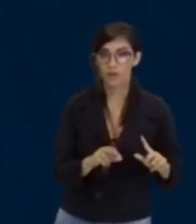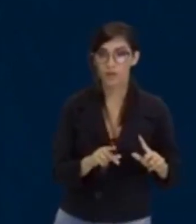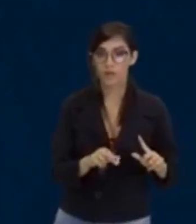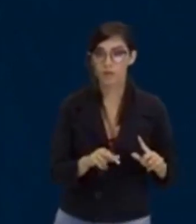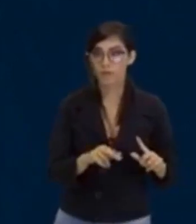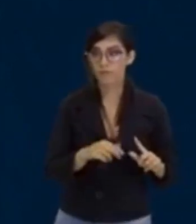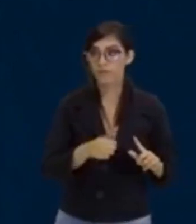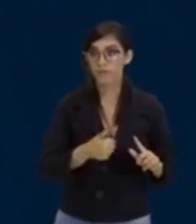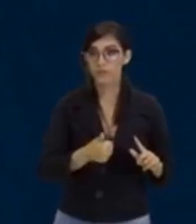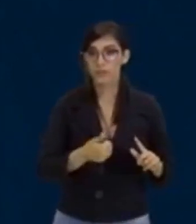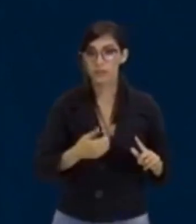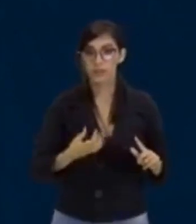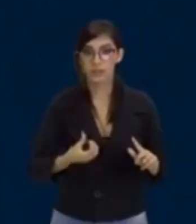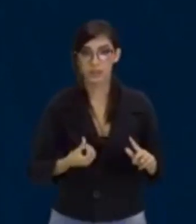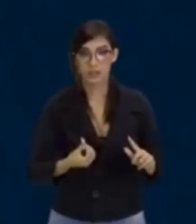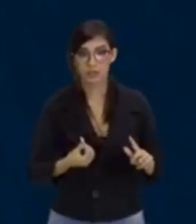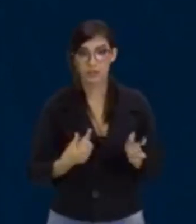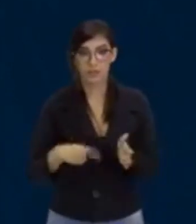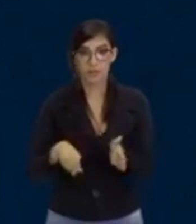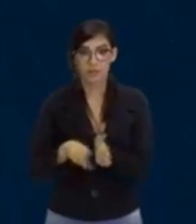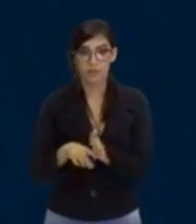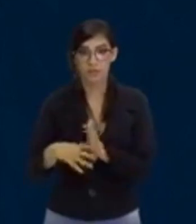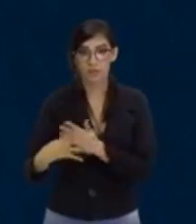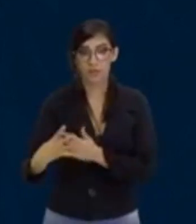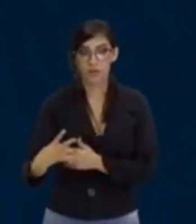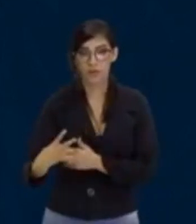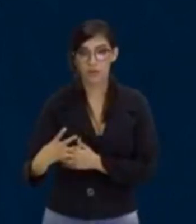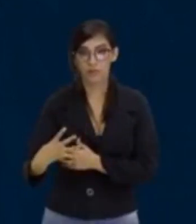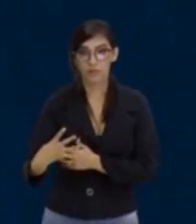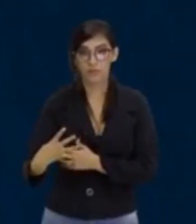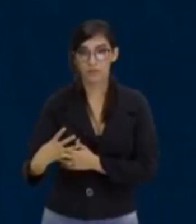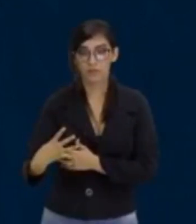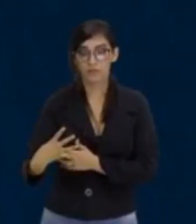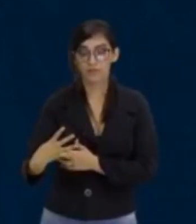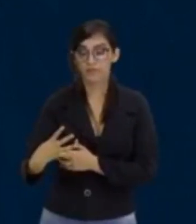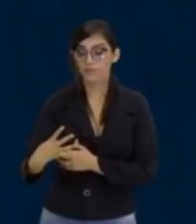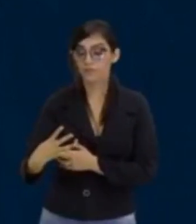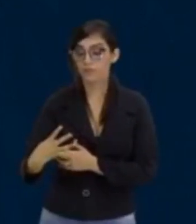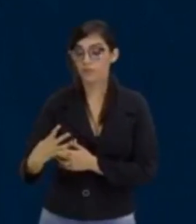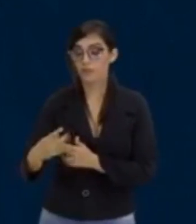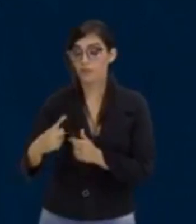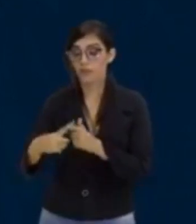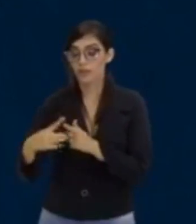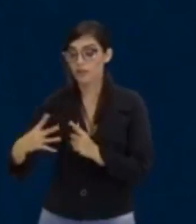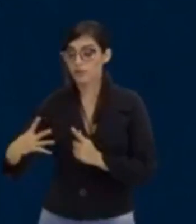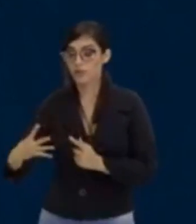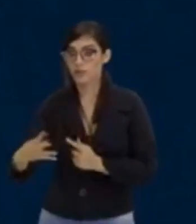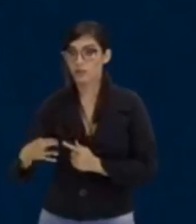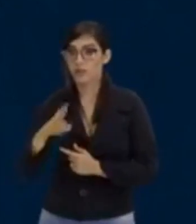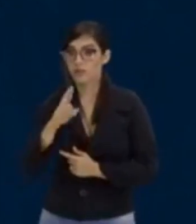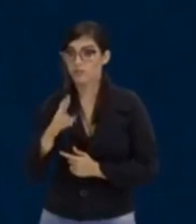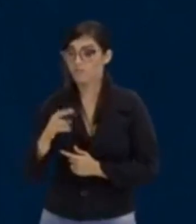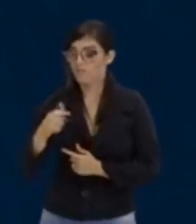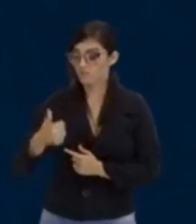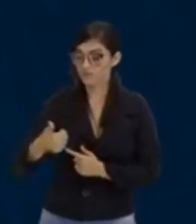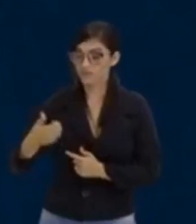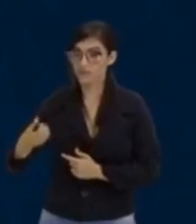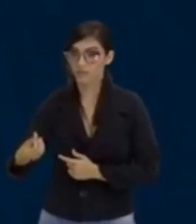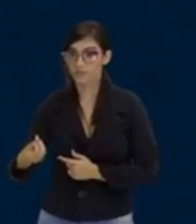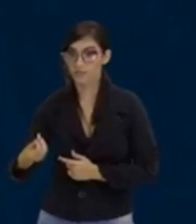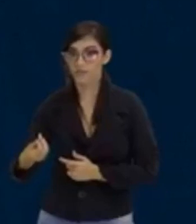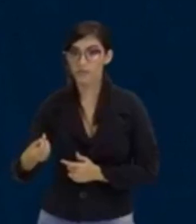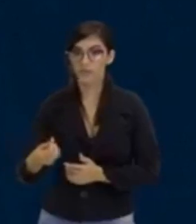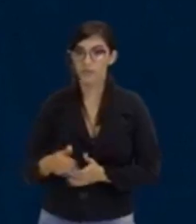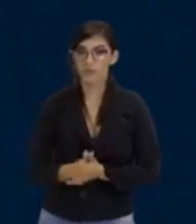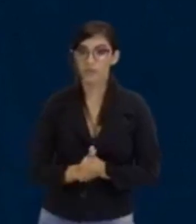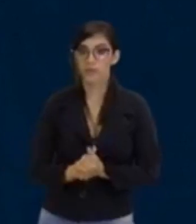4 ao quadrado, 16, menos 4 vezes 4, 16. Repara que eu pulei 1, porque multiplicar